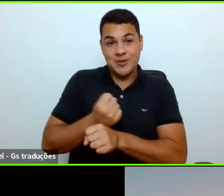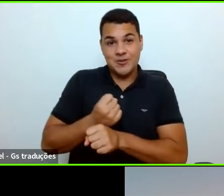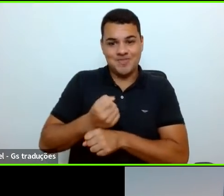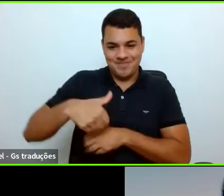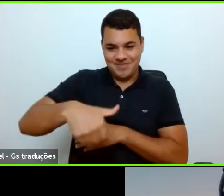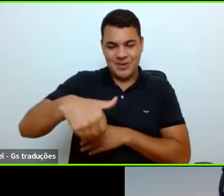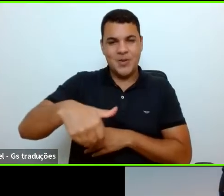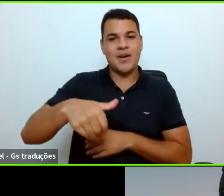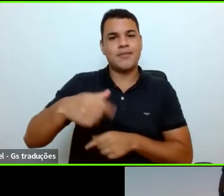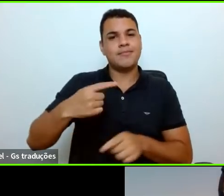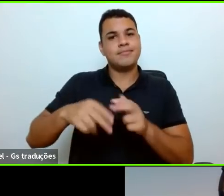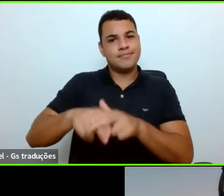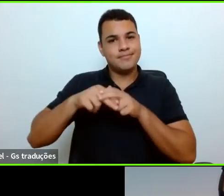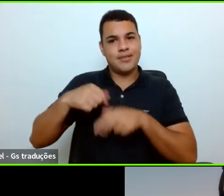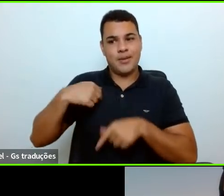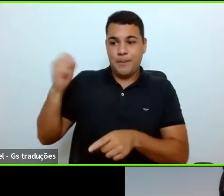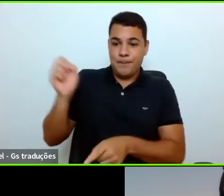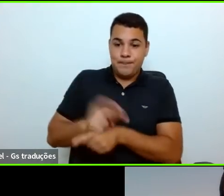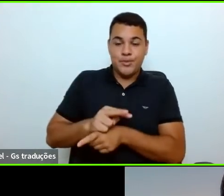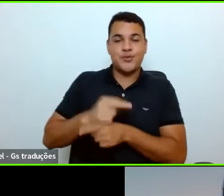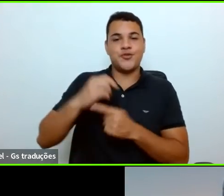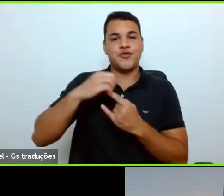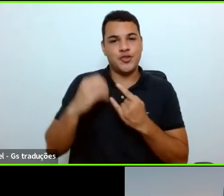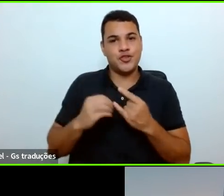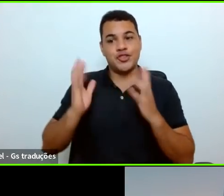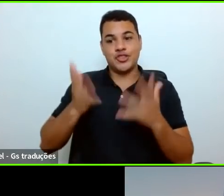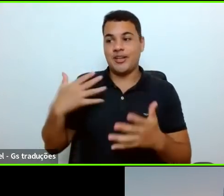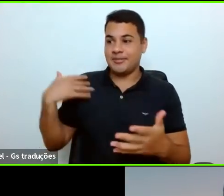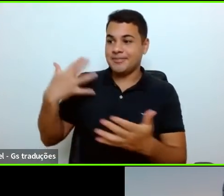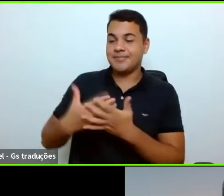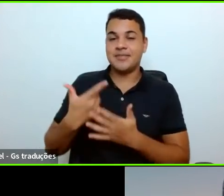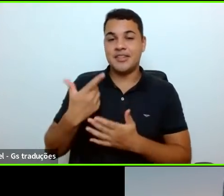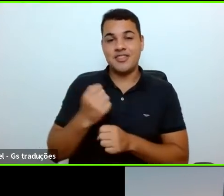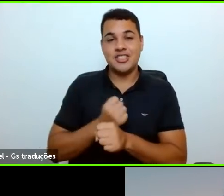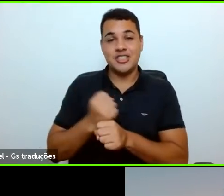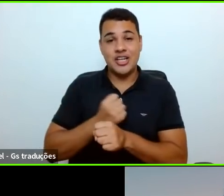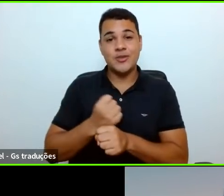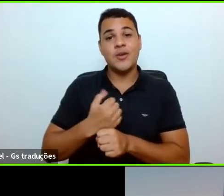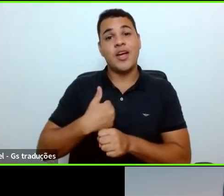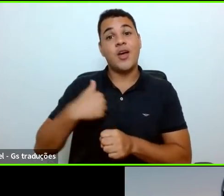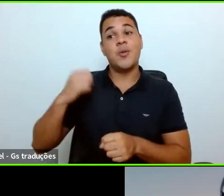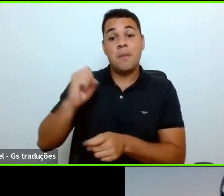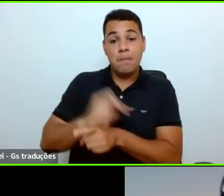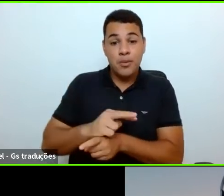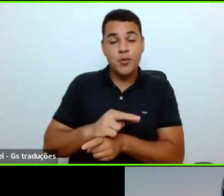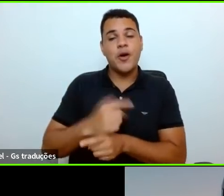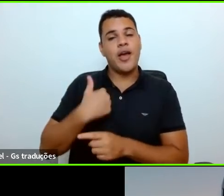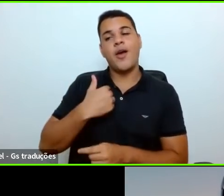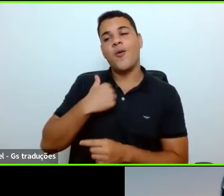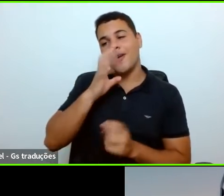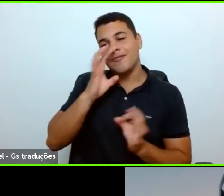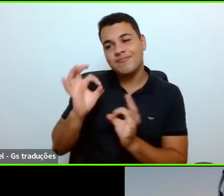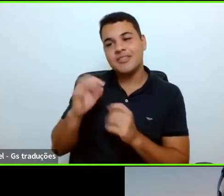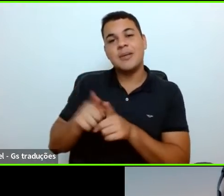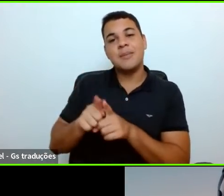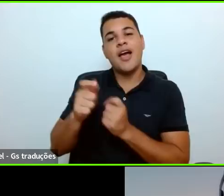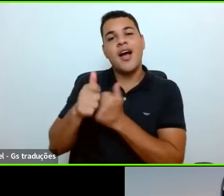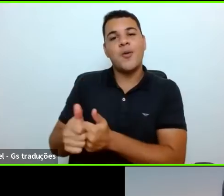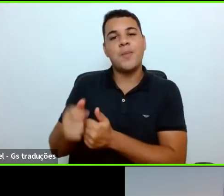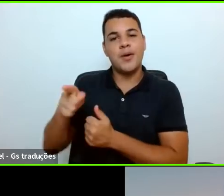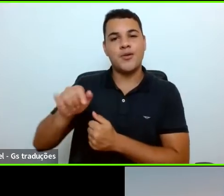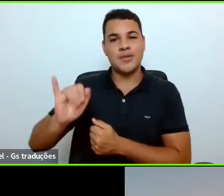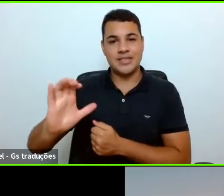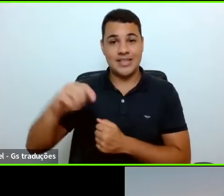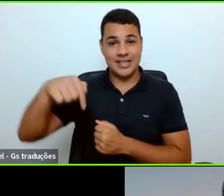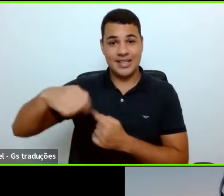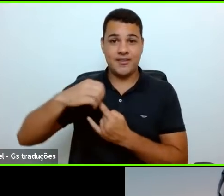desde o início, desde quando cheguei na Fiocruz, acompanho essa trajetória fantástica da Iniciação Científica na nossa instituição, que no